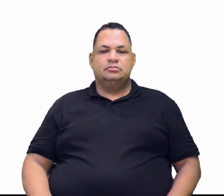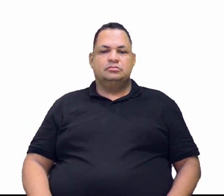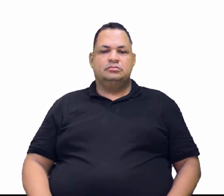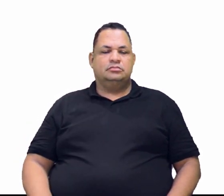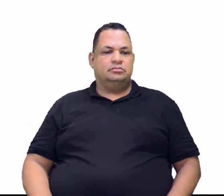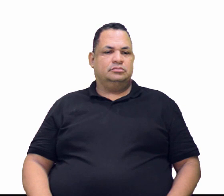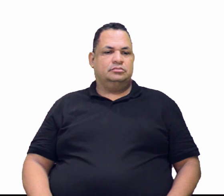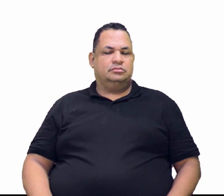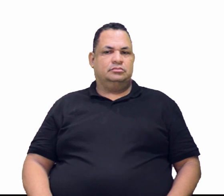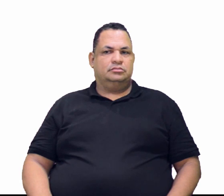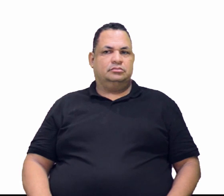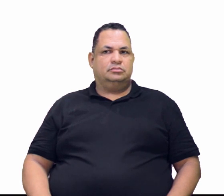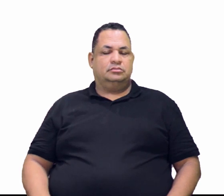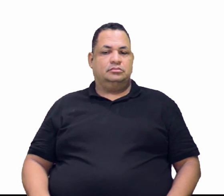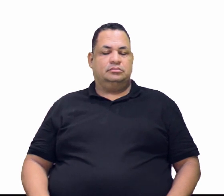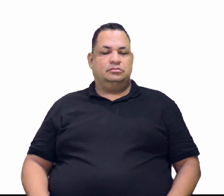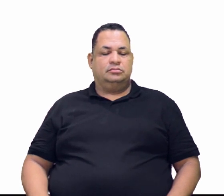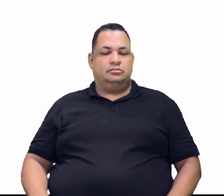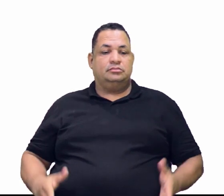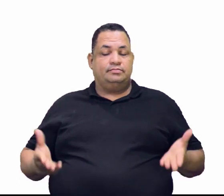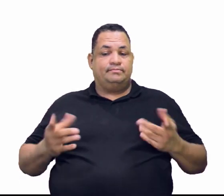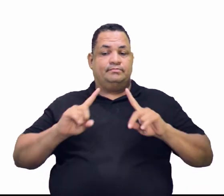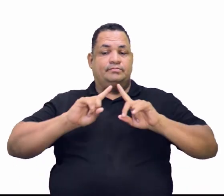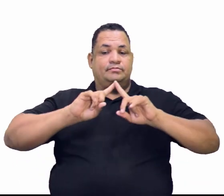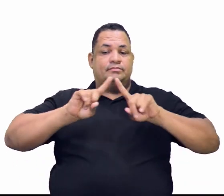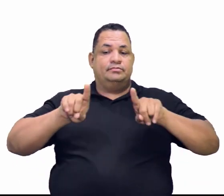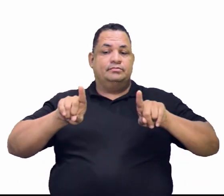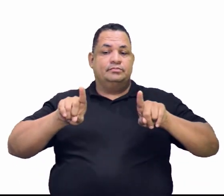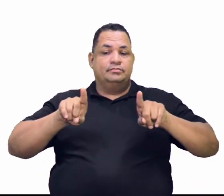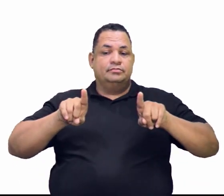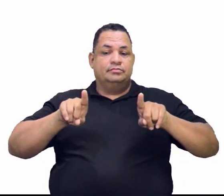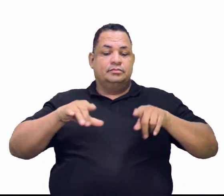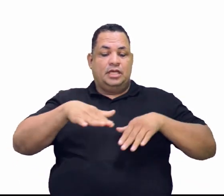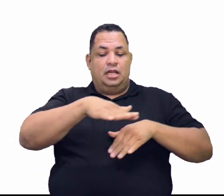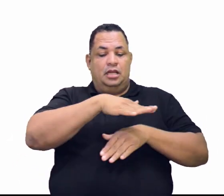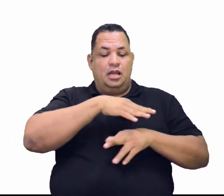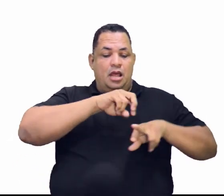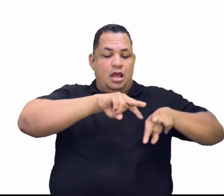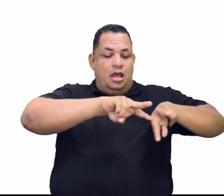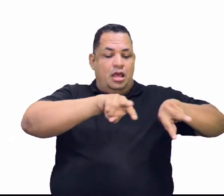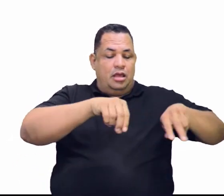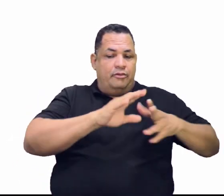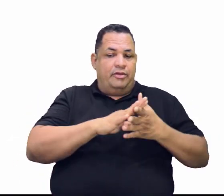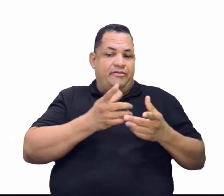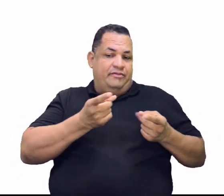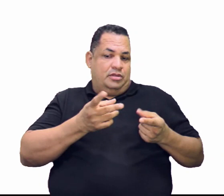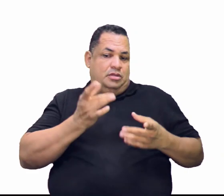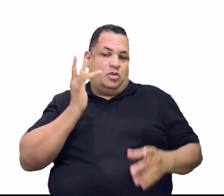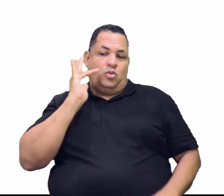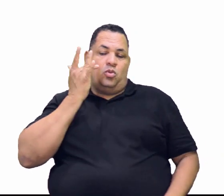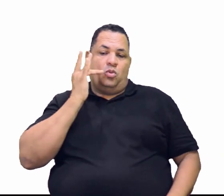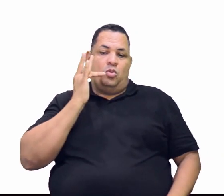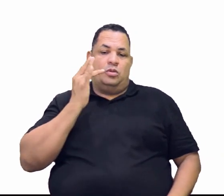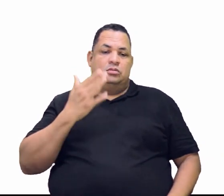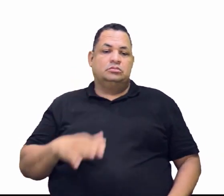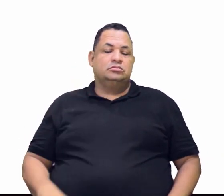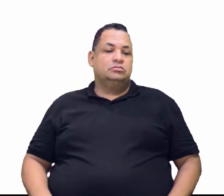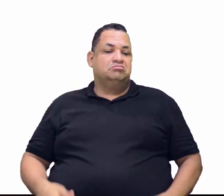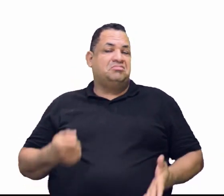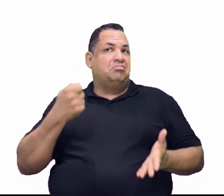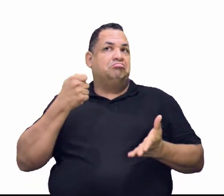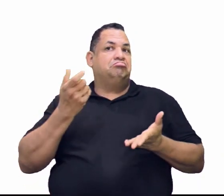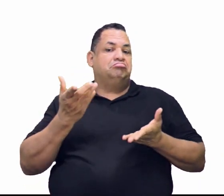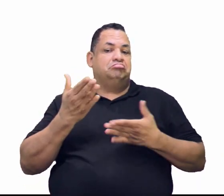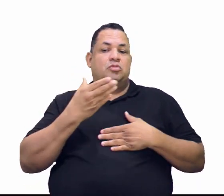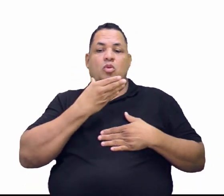grama do ouro atual. Mas se você está no garimpo, vai vender o ouro, os caras